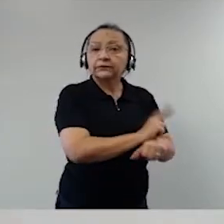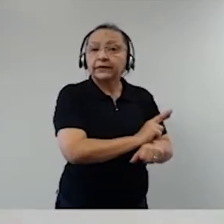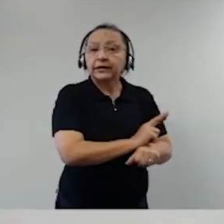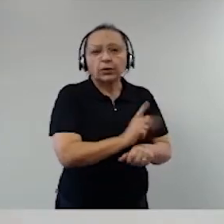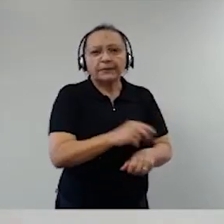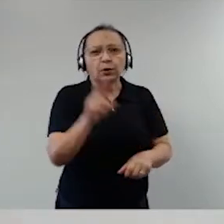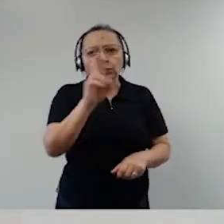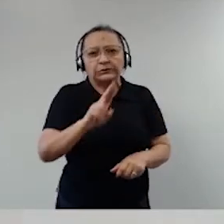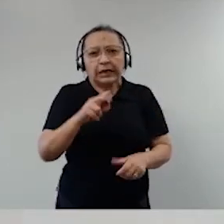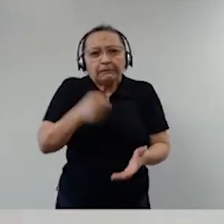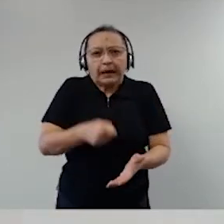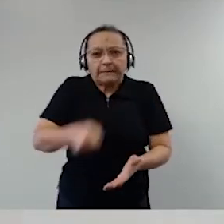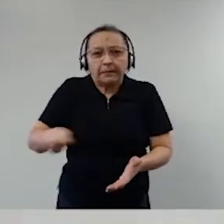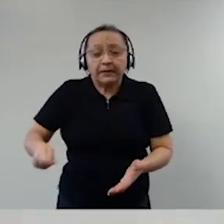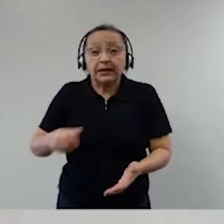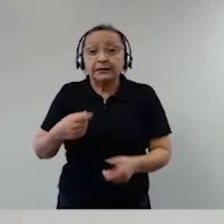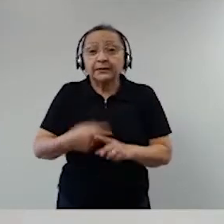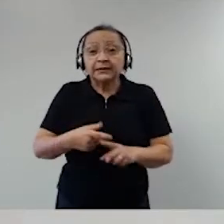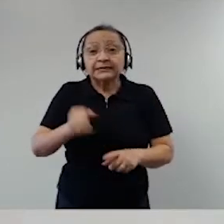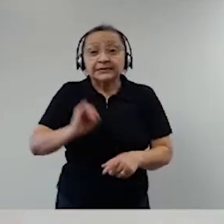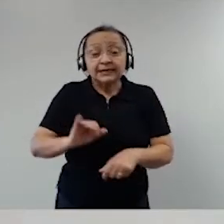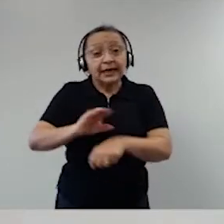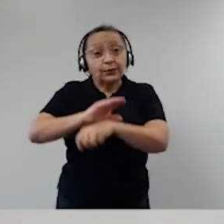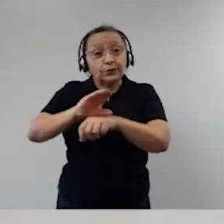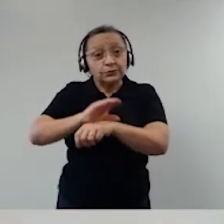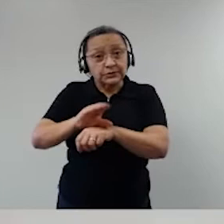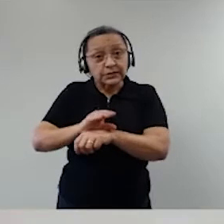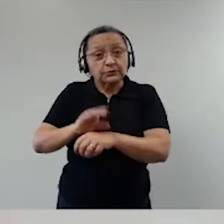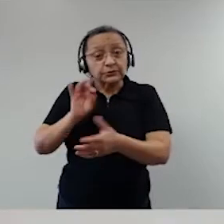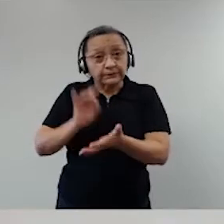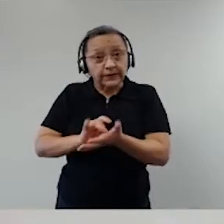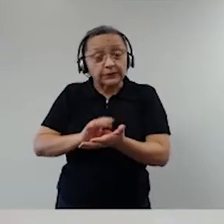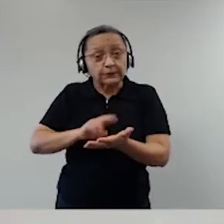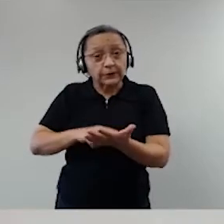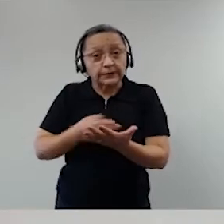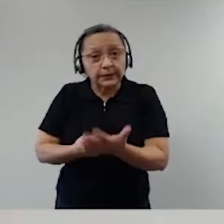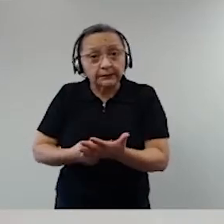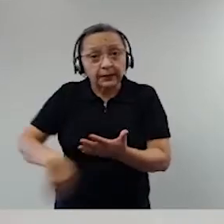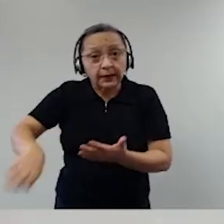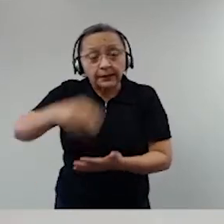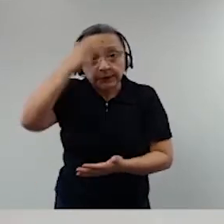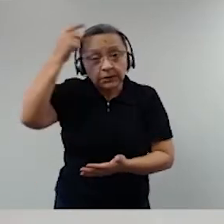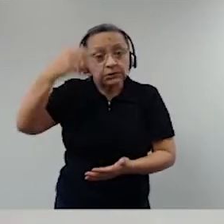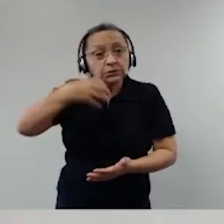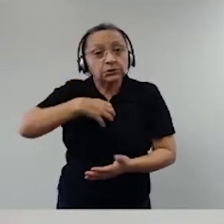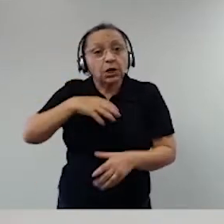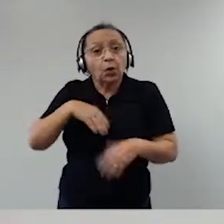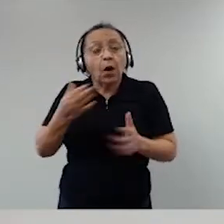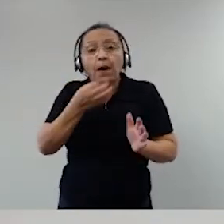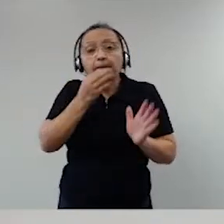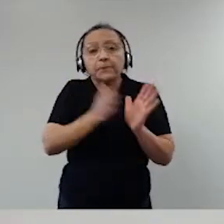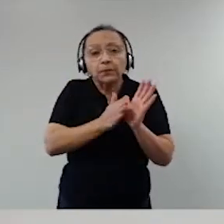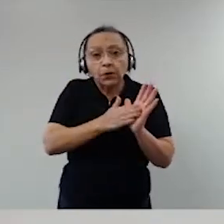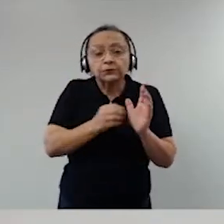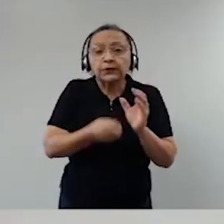a Constituição foi interpretada para aquele sentido ao qual ela é proposta, ao qual ela foi criada, nós vamos evitar